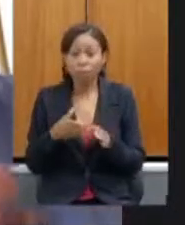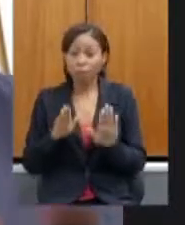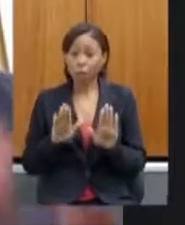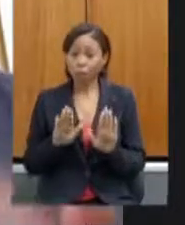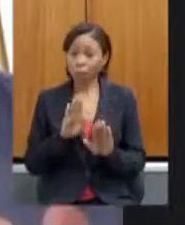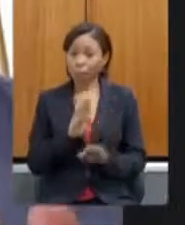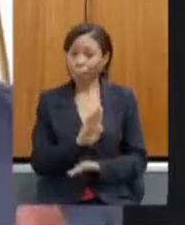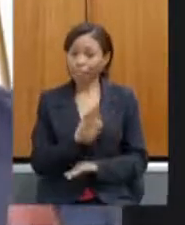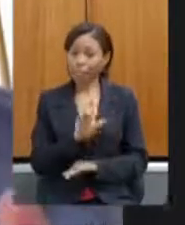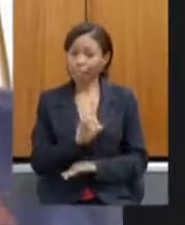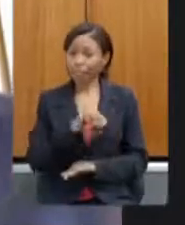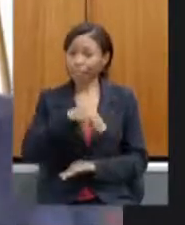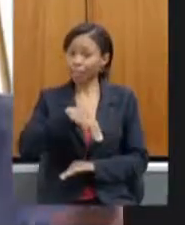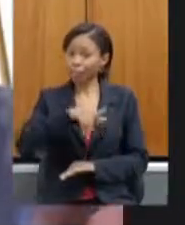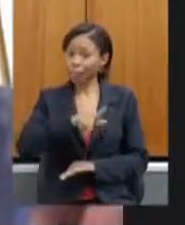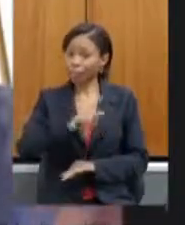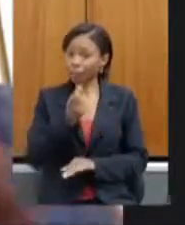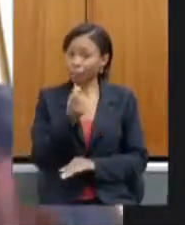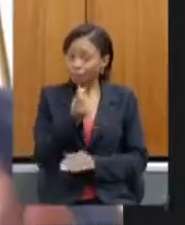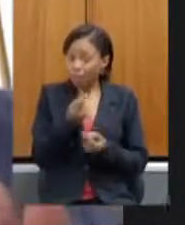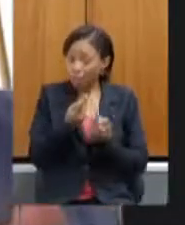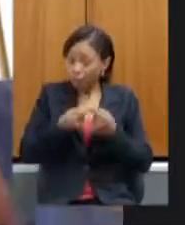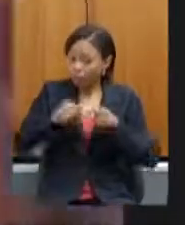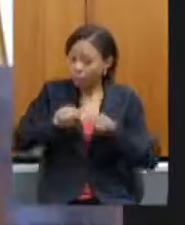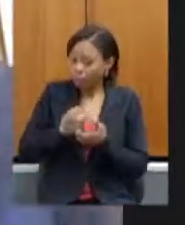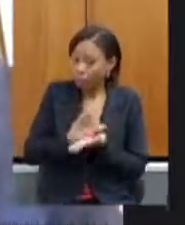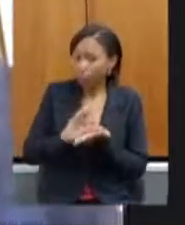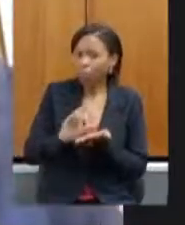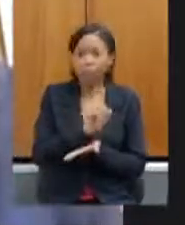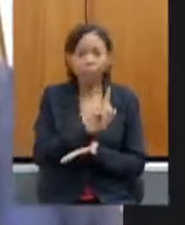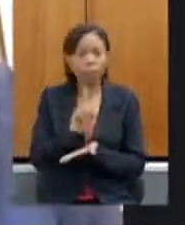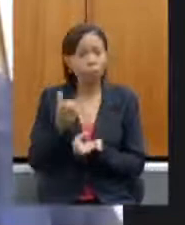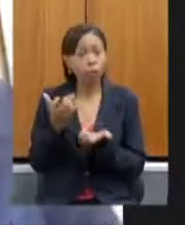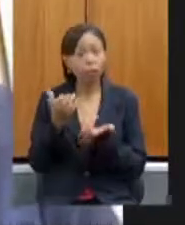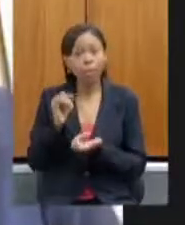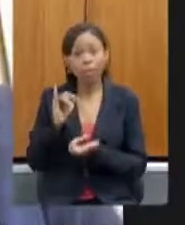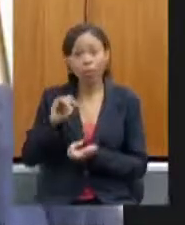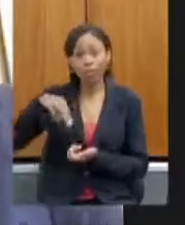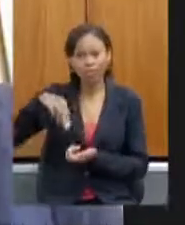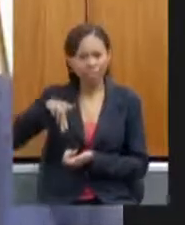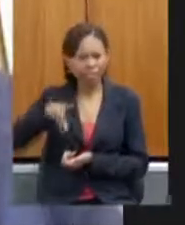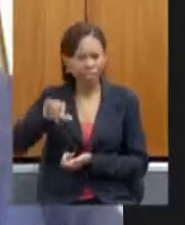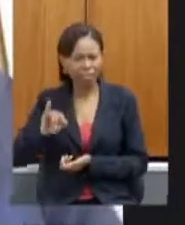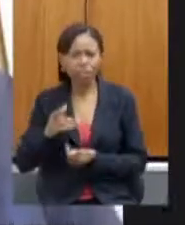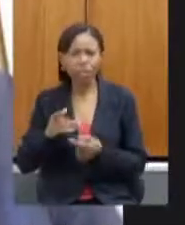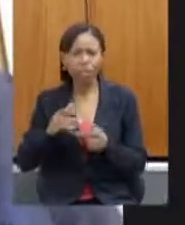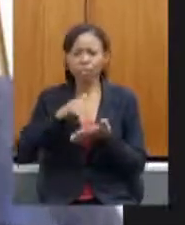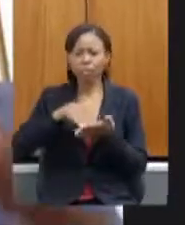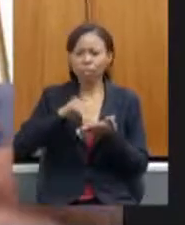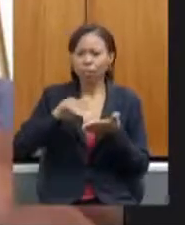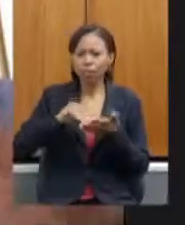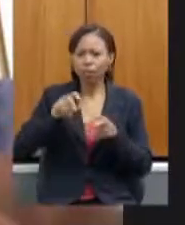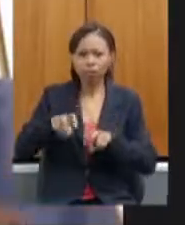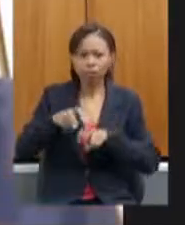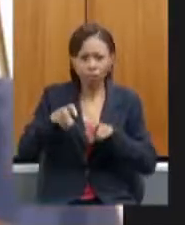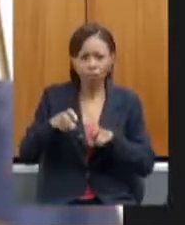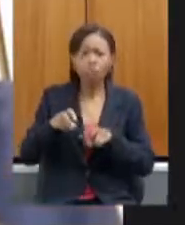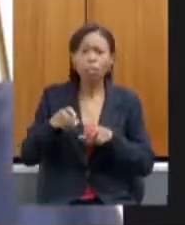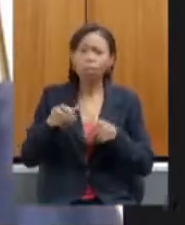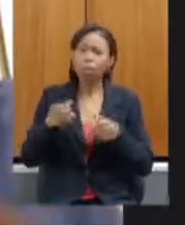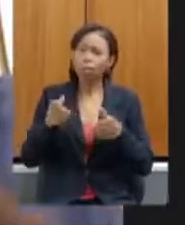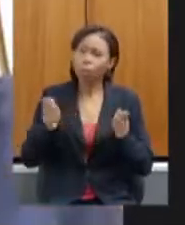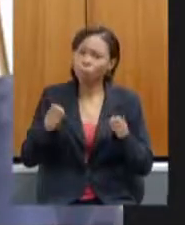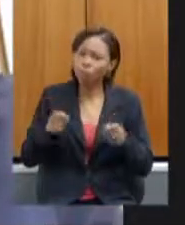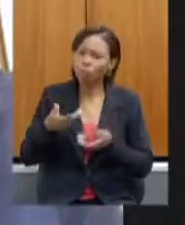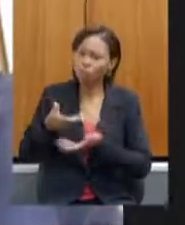financiar não eu gostaria muito que o INDI a secretaria de agricultura e o BDMG conversassem